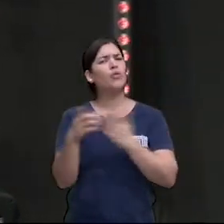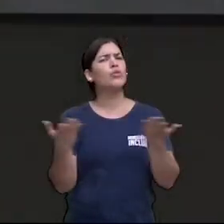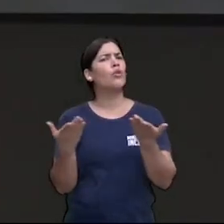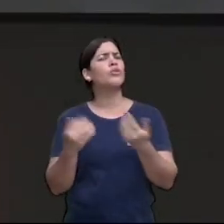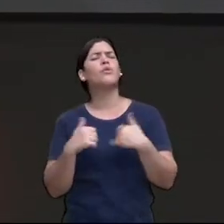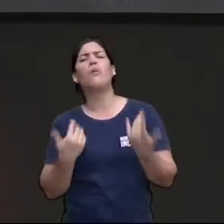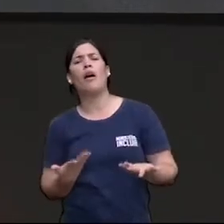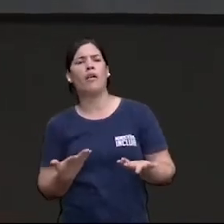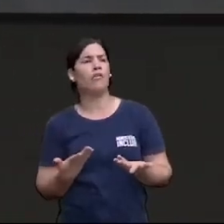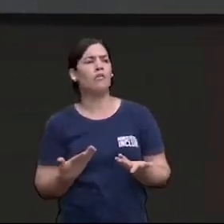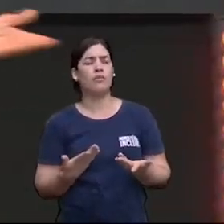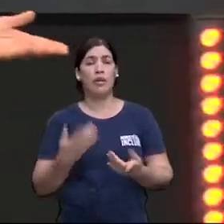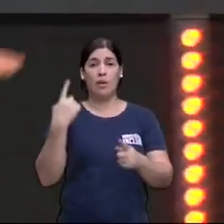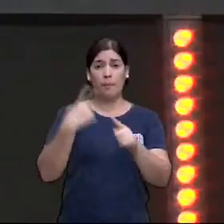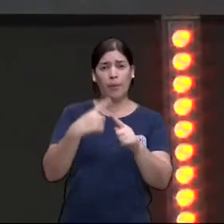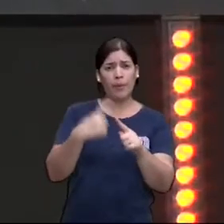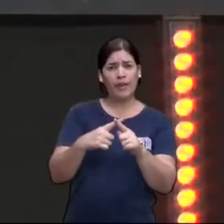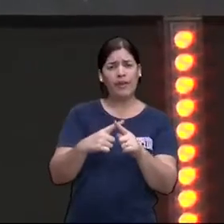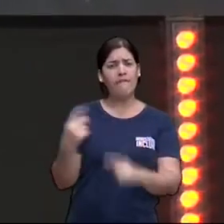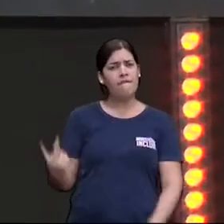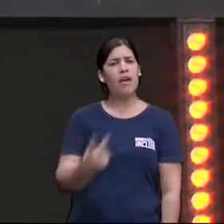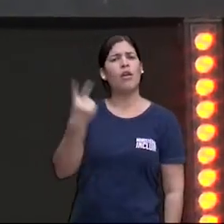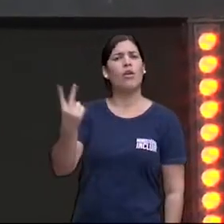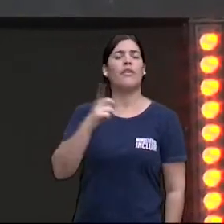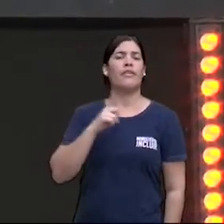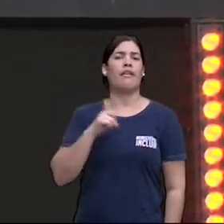Por que tem valor? Por que Jesus morreu?